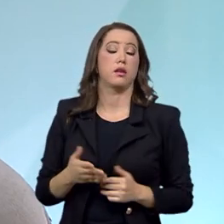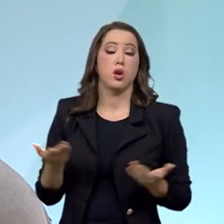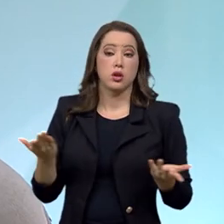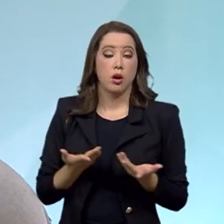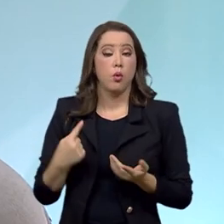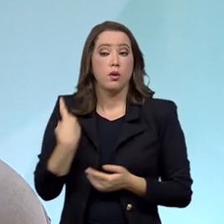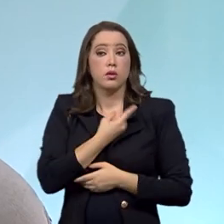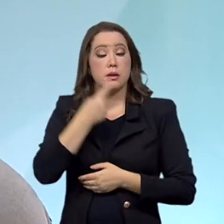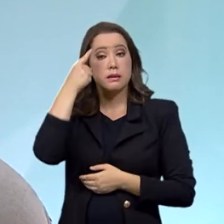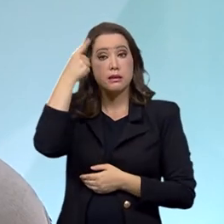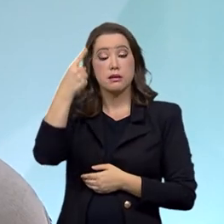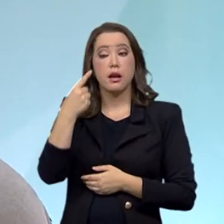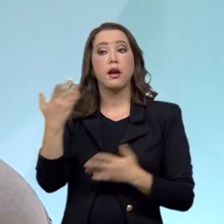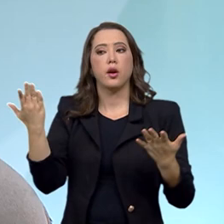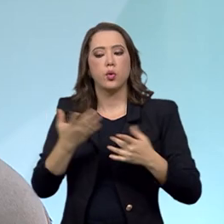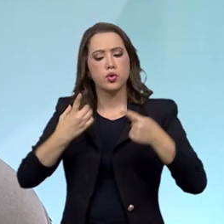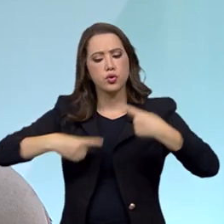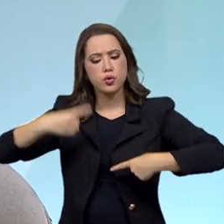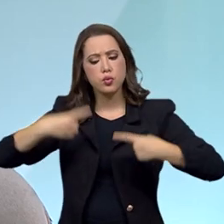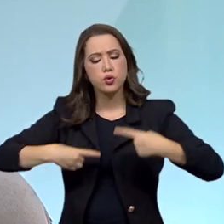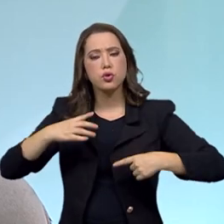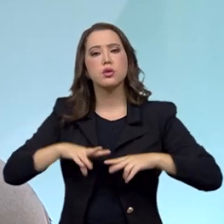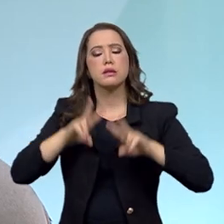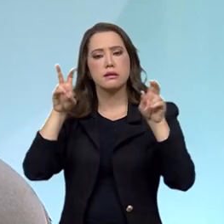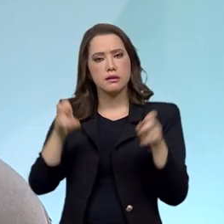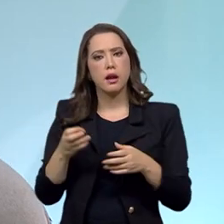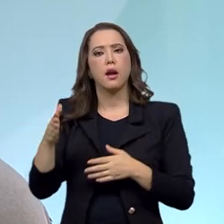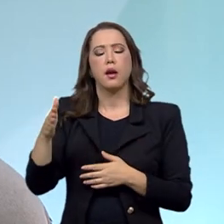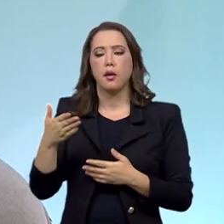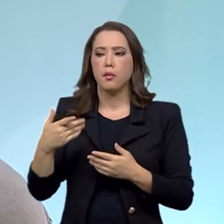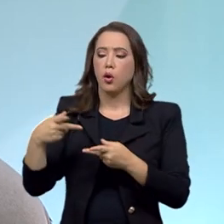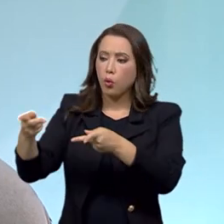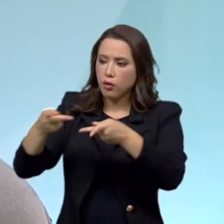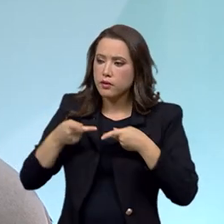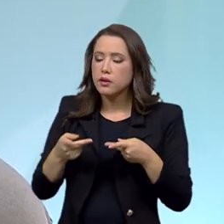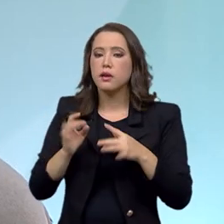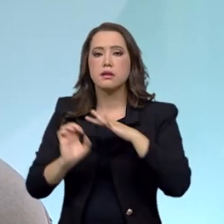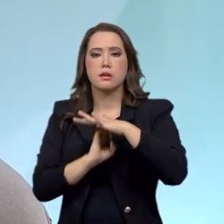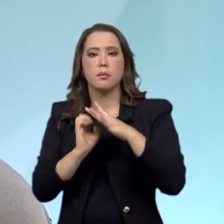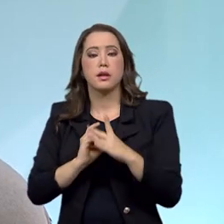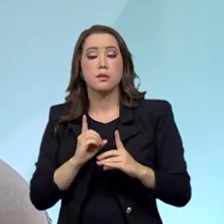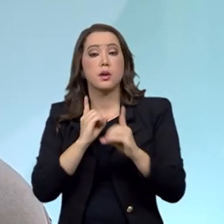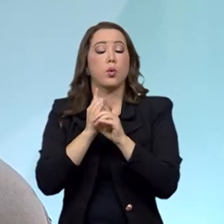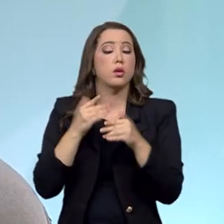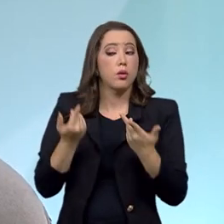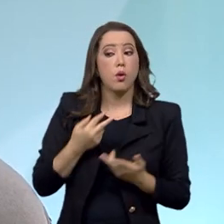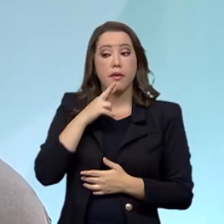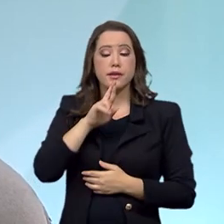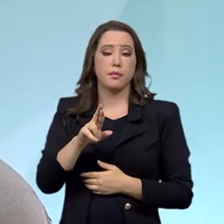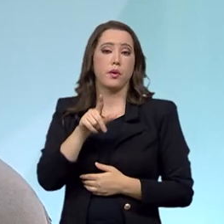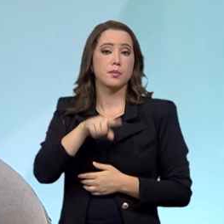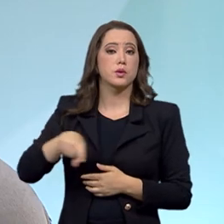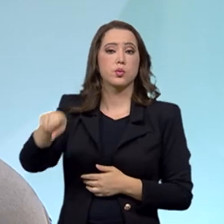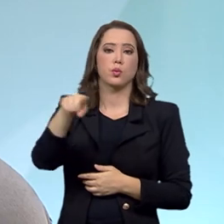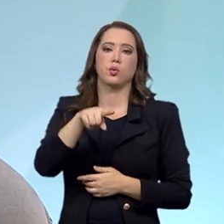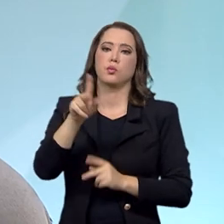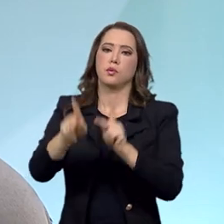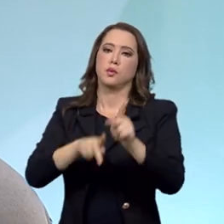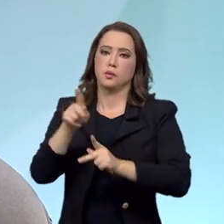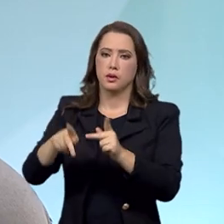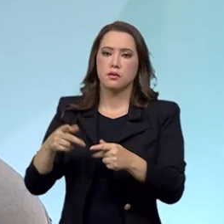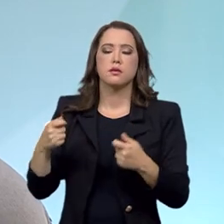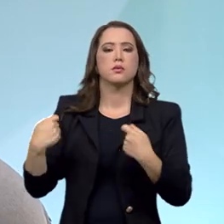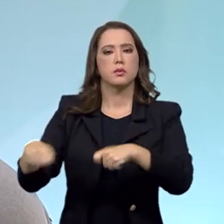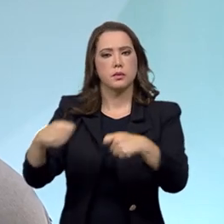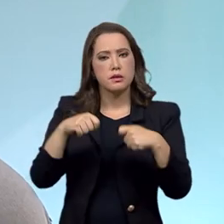trazer essa questão ao debate, trazer as empresas para encontrar soluções que possam garantir um melhor consumo